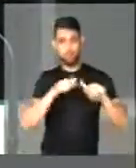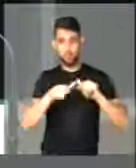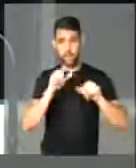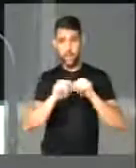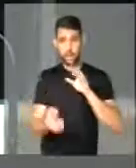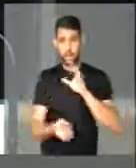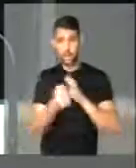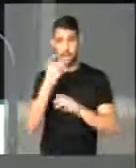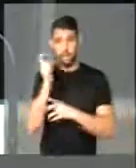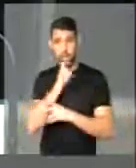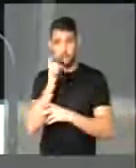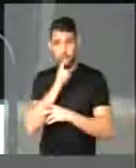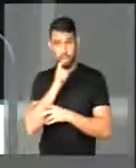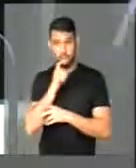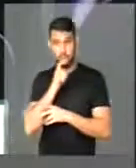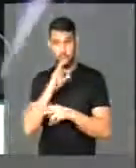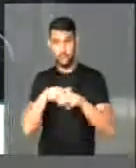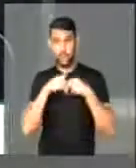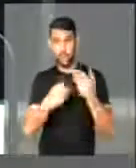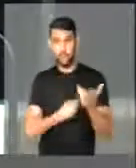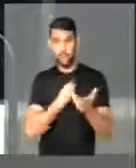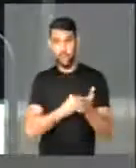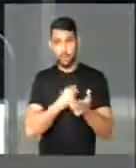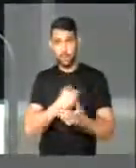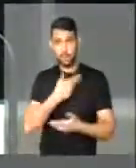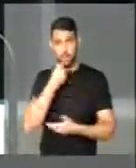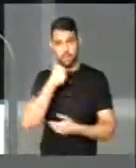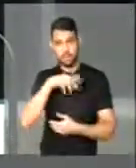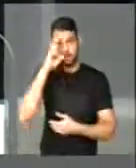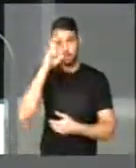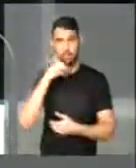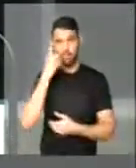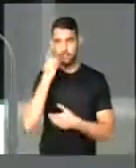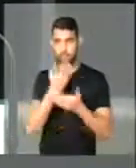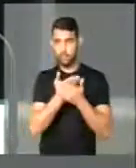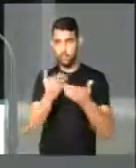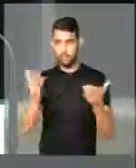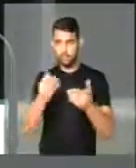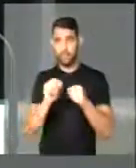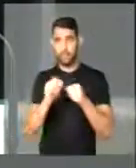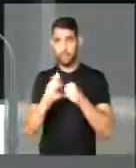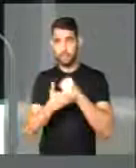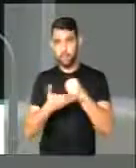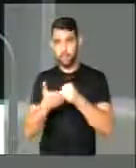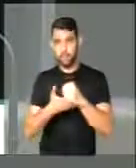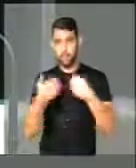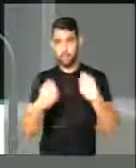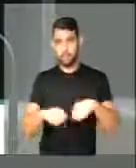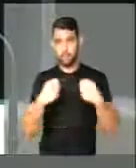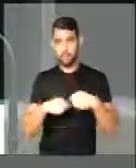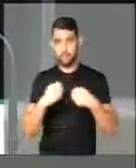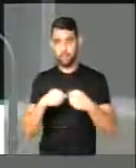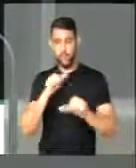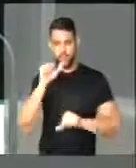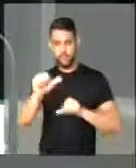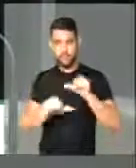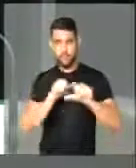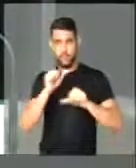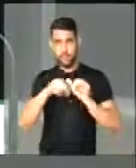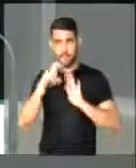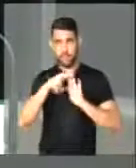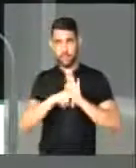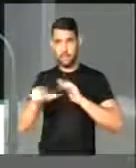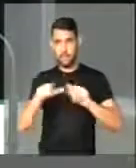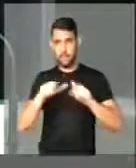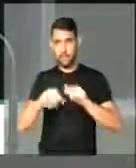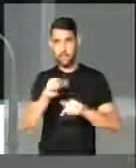construção da mentira por parte dos Srs. e Srs. Deputados, que fundamentam a necessidade dessa reforma, se